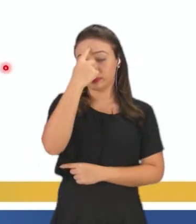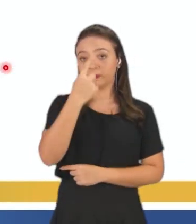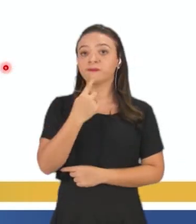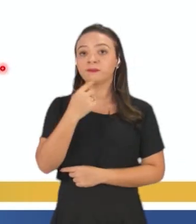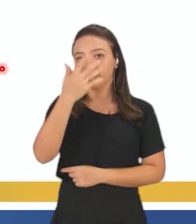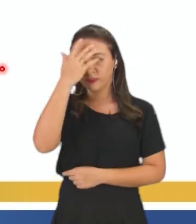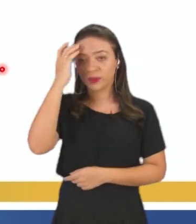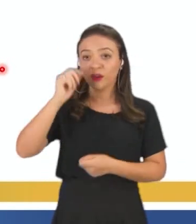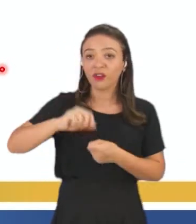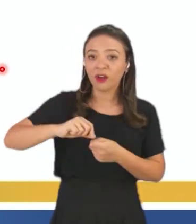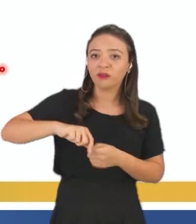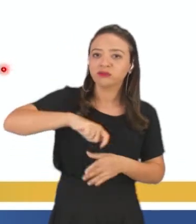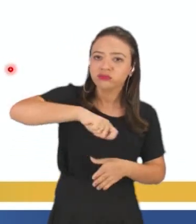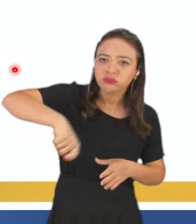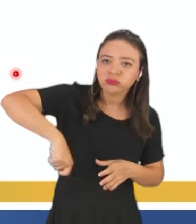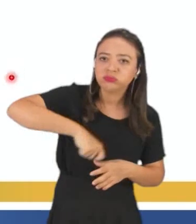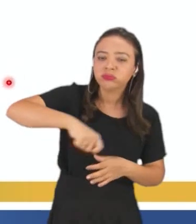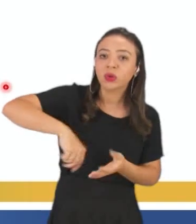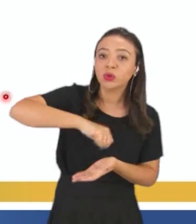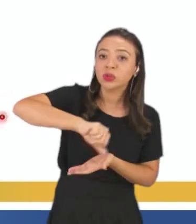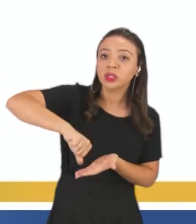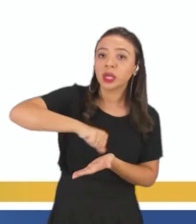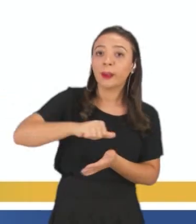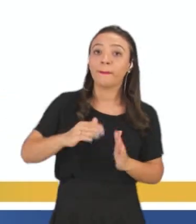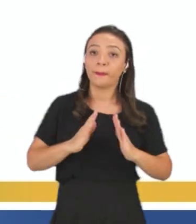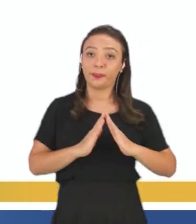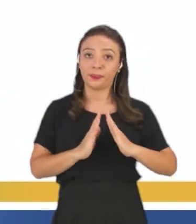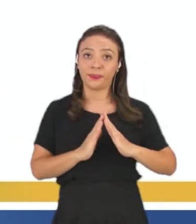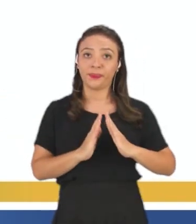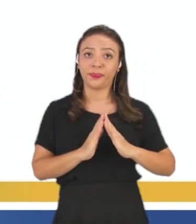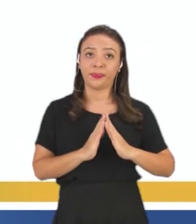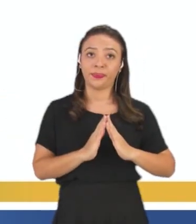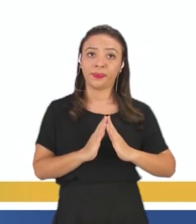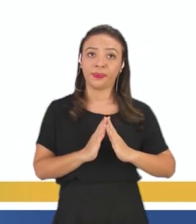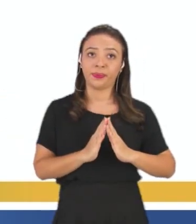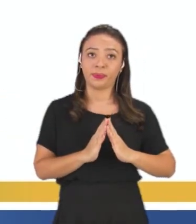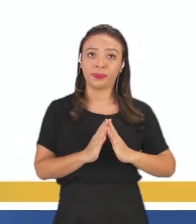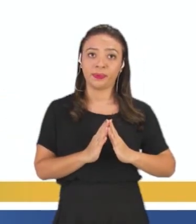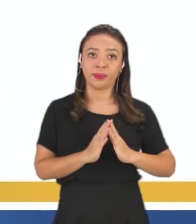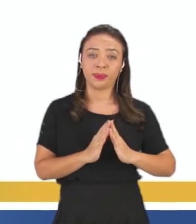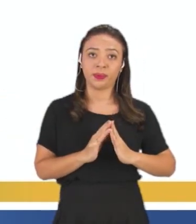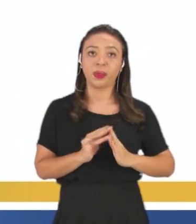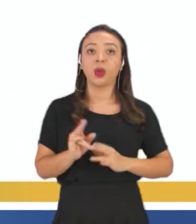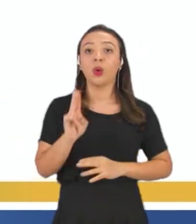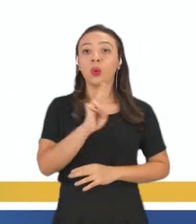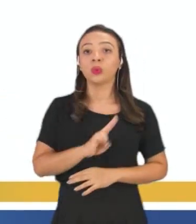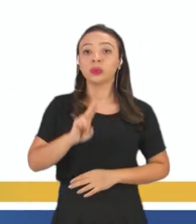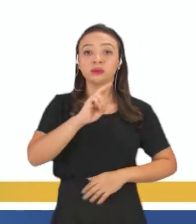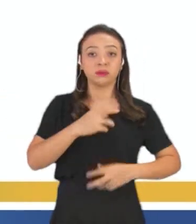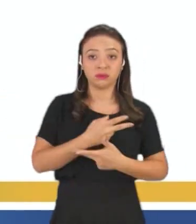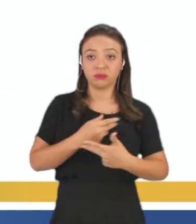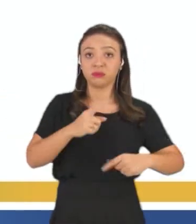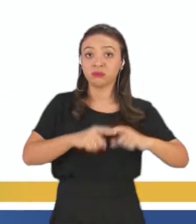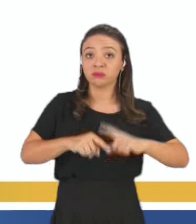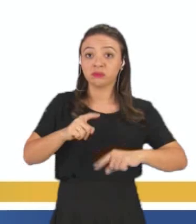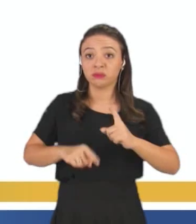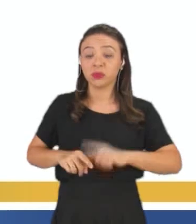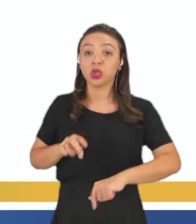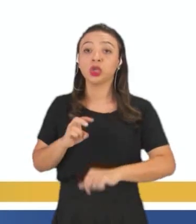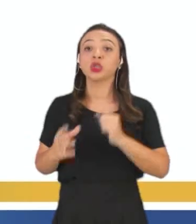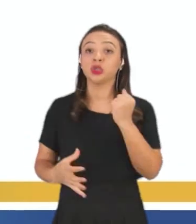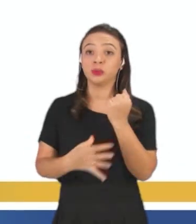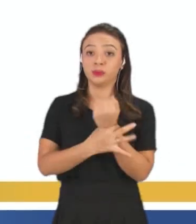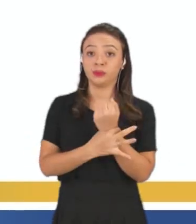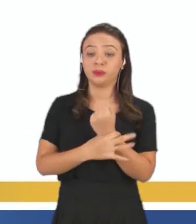produzindo esse sabão caseiro. Então, o a gente pode estar observando aqui? A utilização de alguns equipamentos de segurança, o